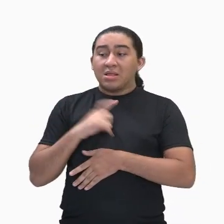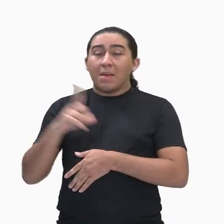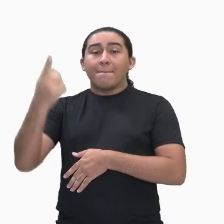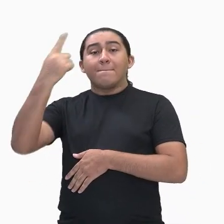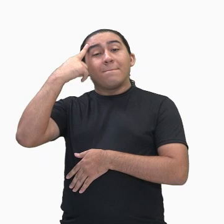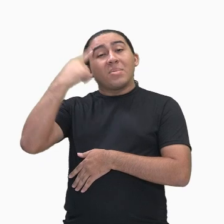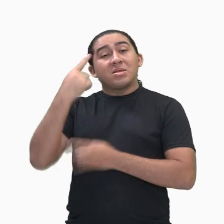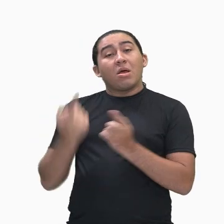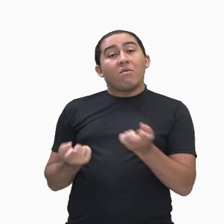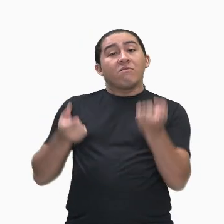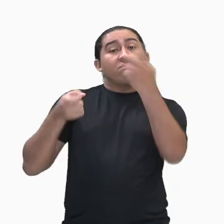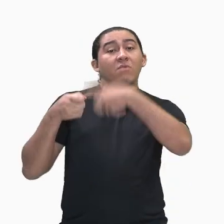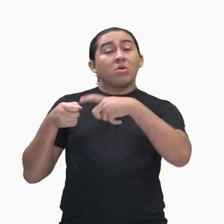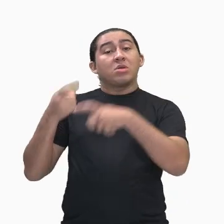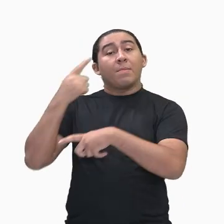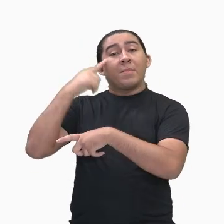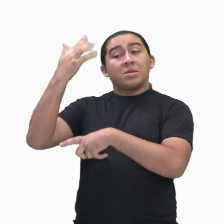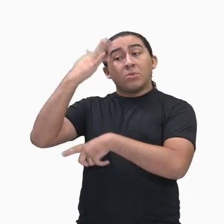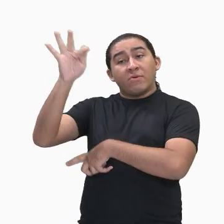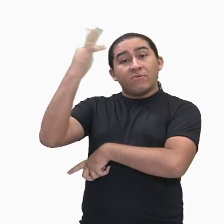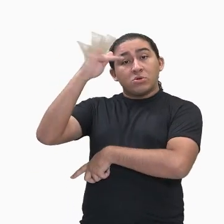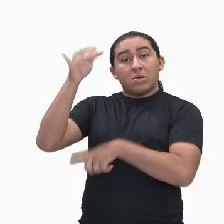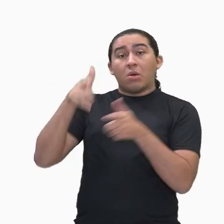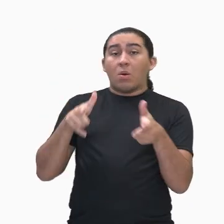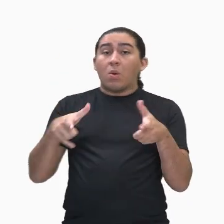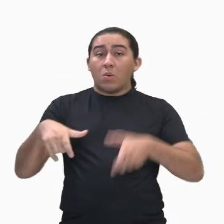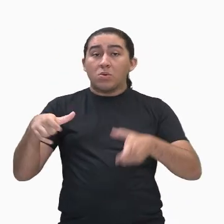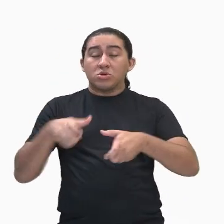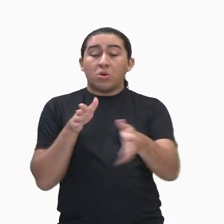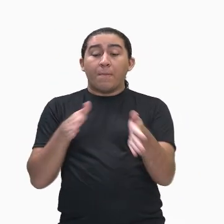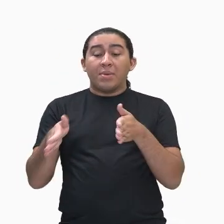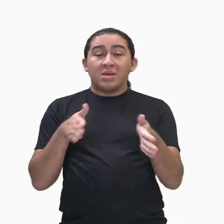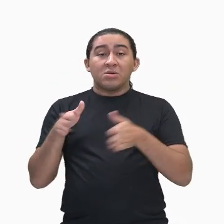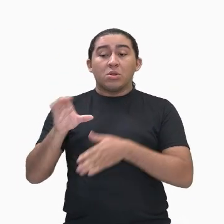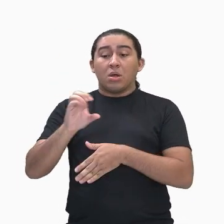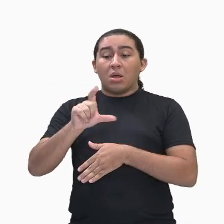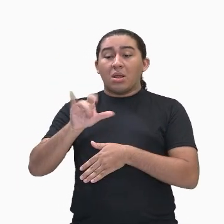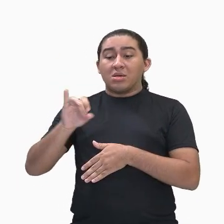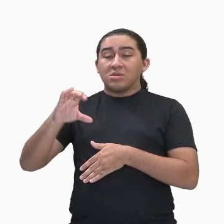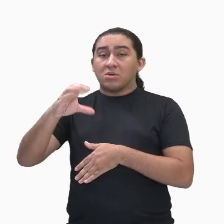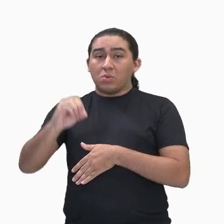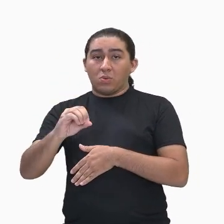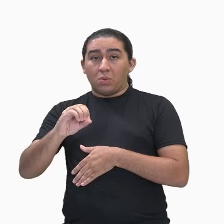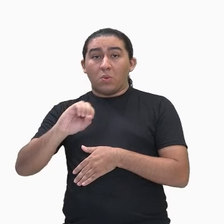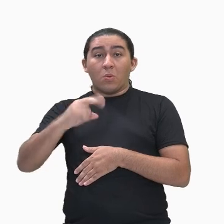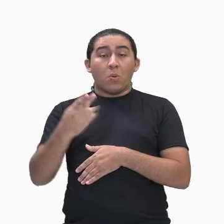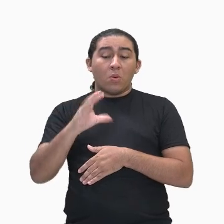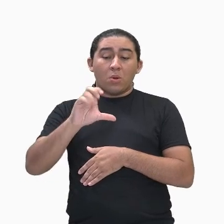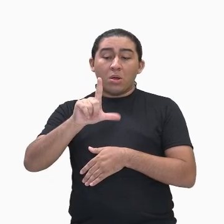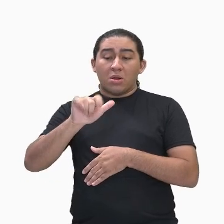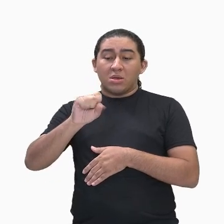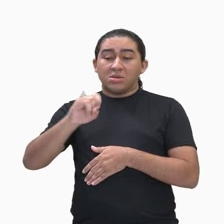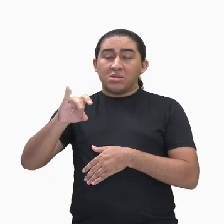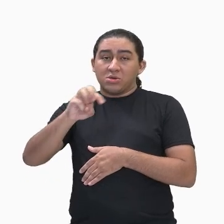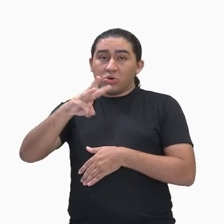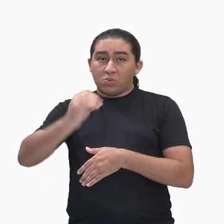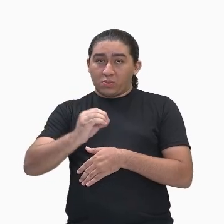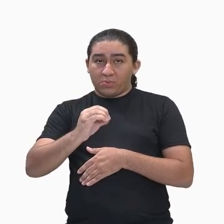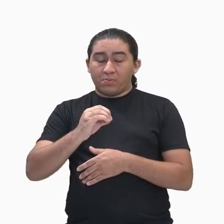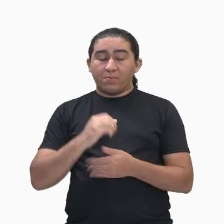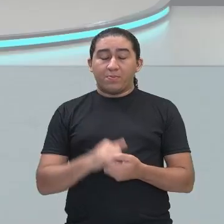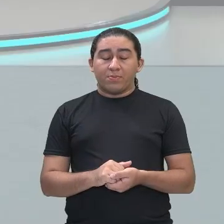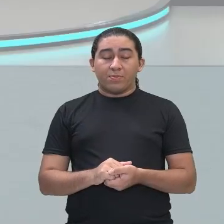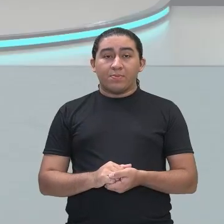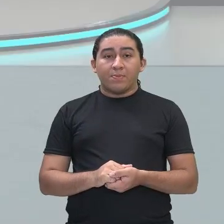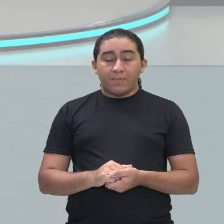resgatam pensamentos, filosofias lá do período clássico, do classicismo. Lembra que nós estudamos? Vamos, então,